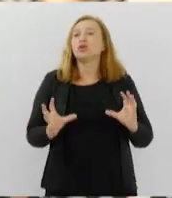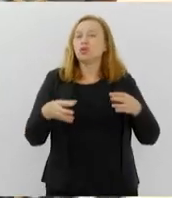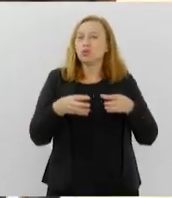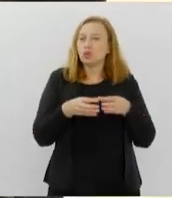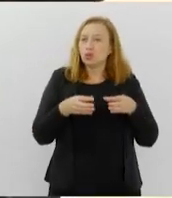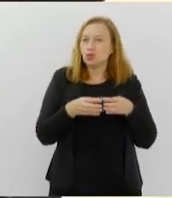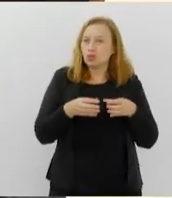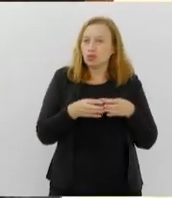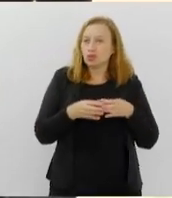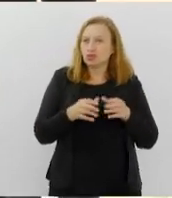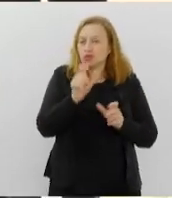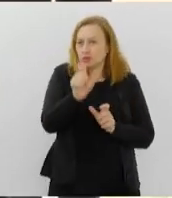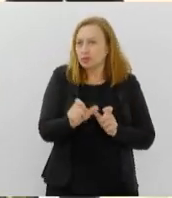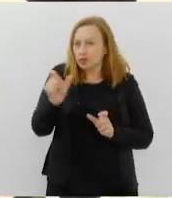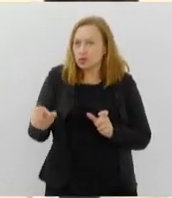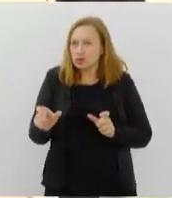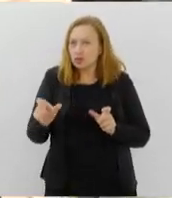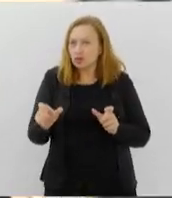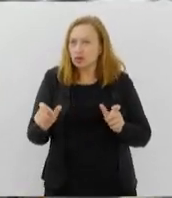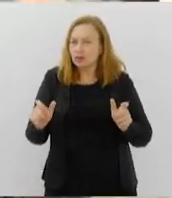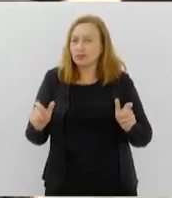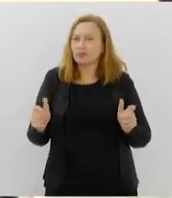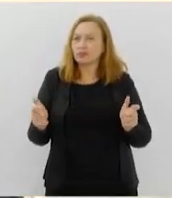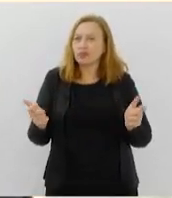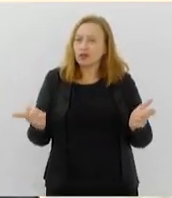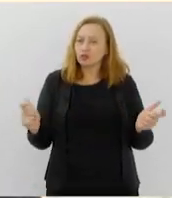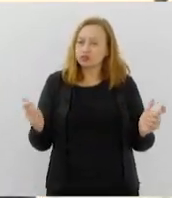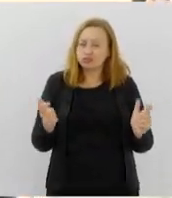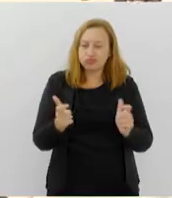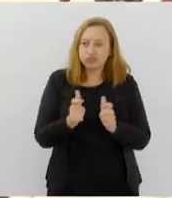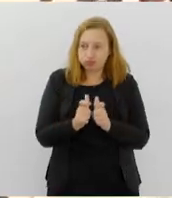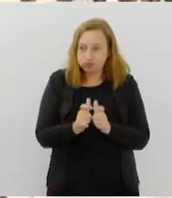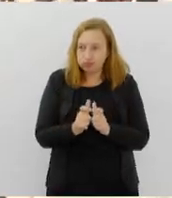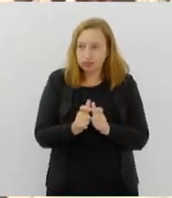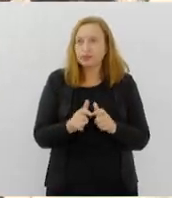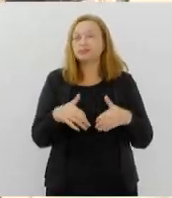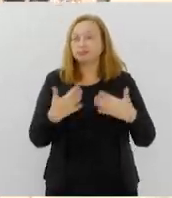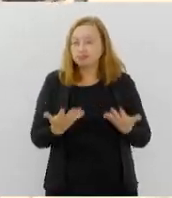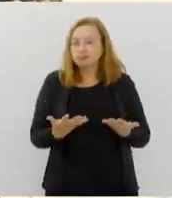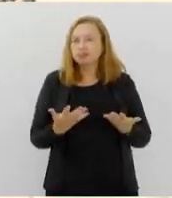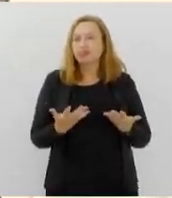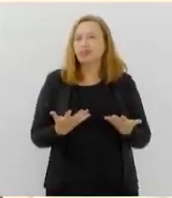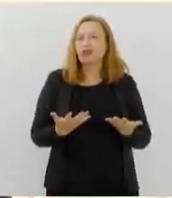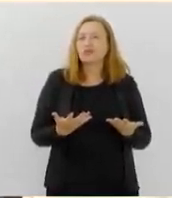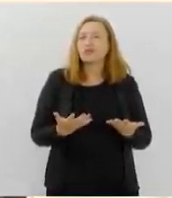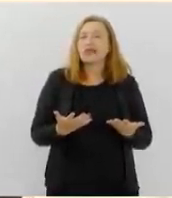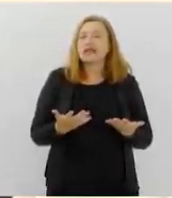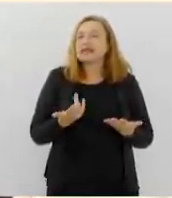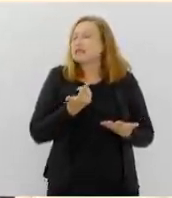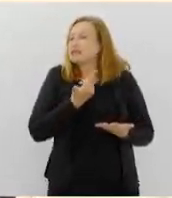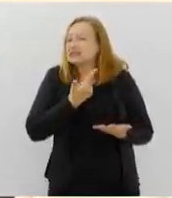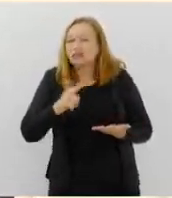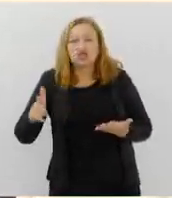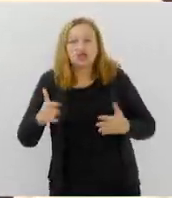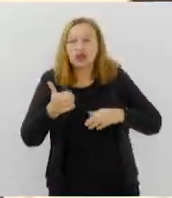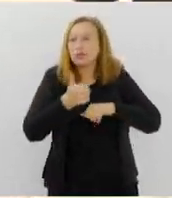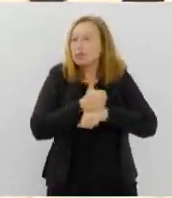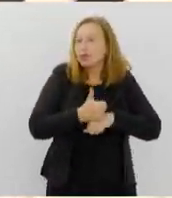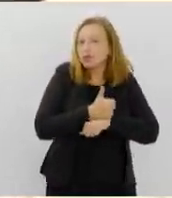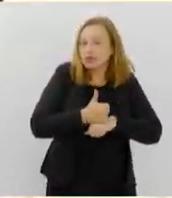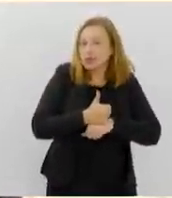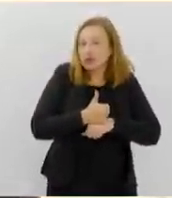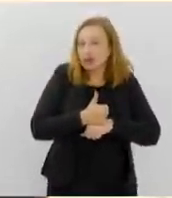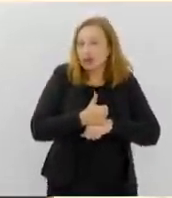cada vez se amplificando nas classes menores. Então, se não tiver a profissionalização,